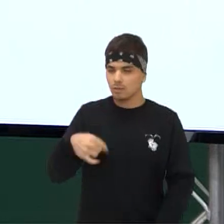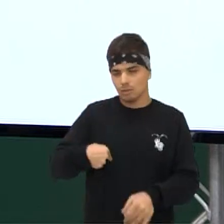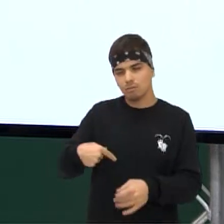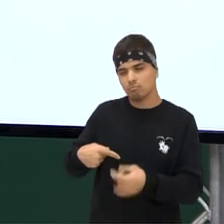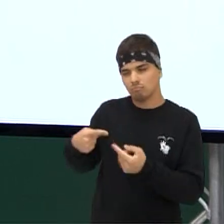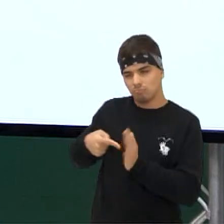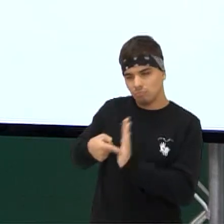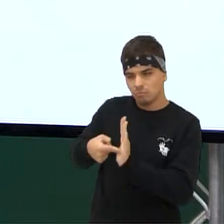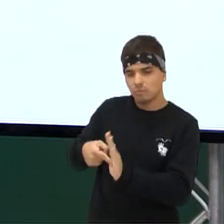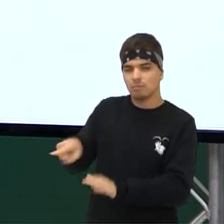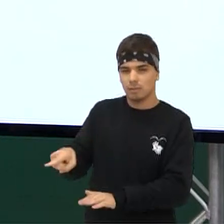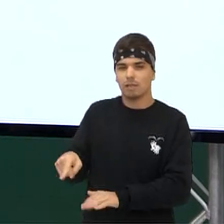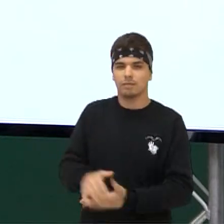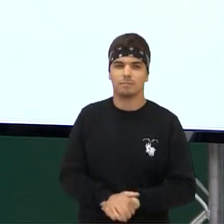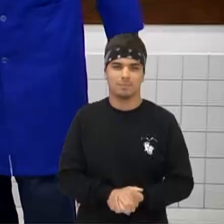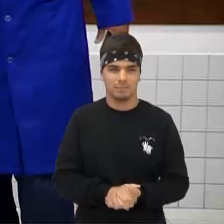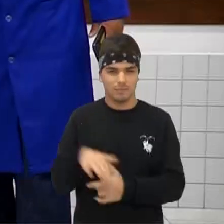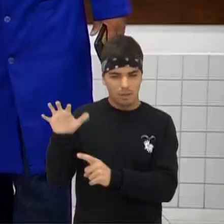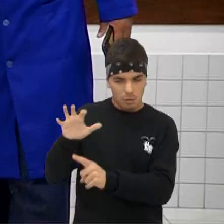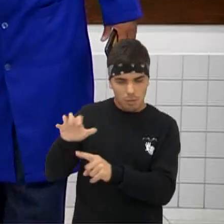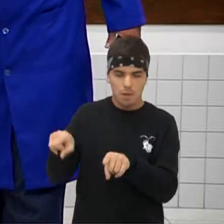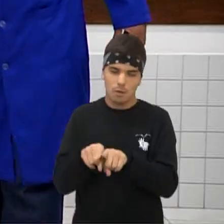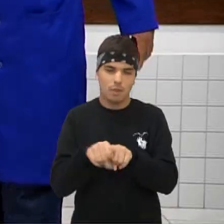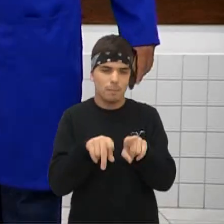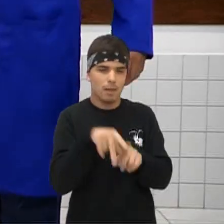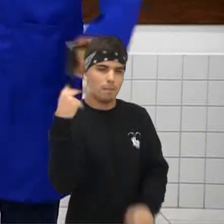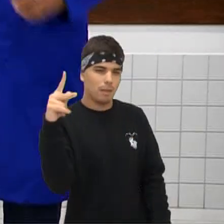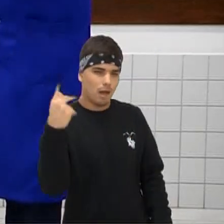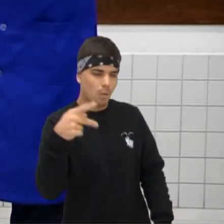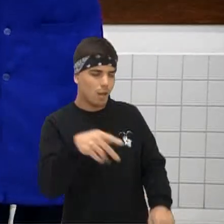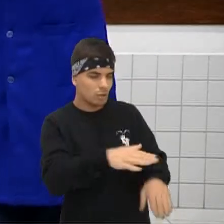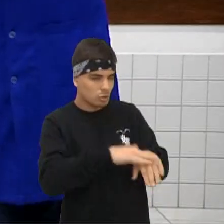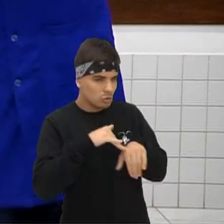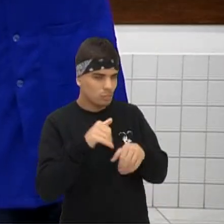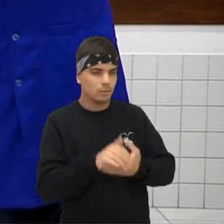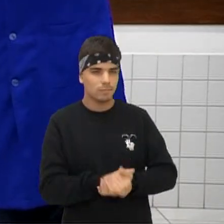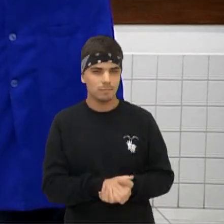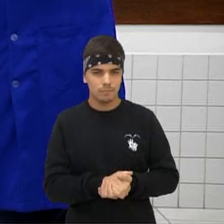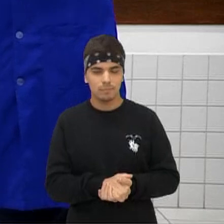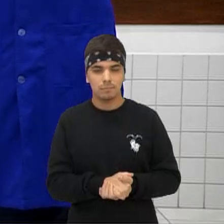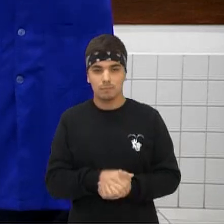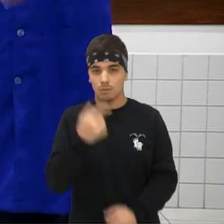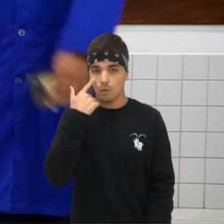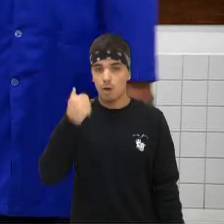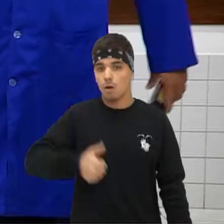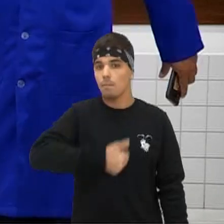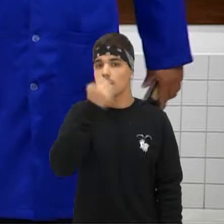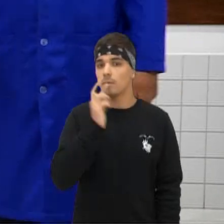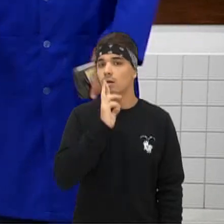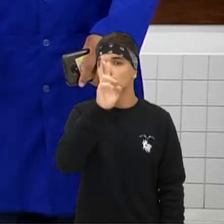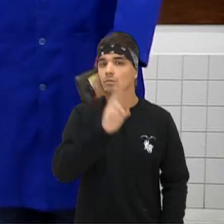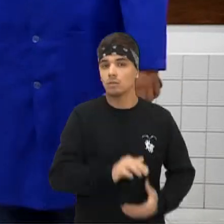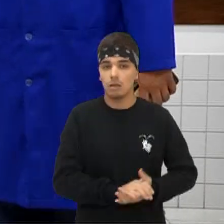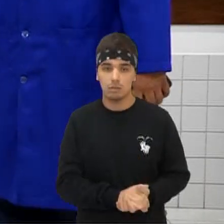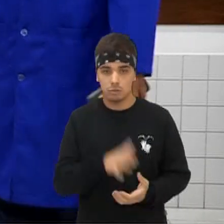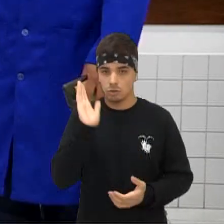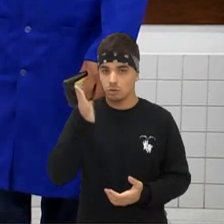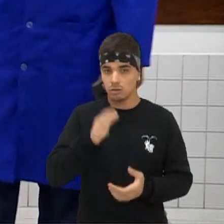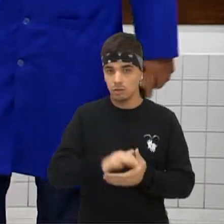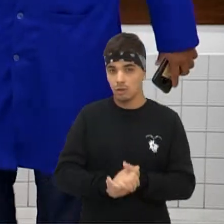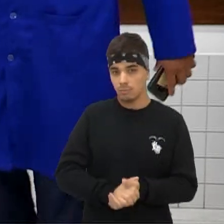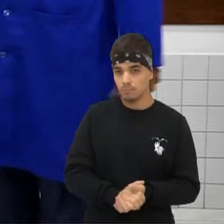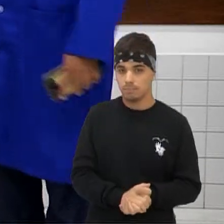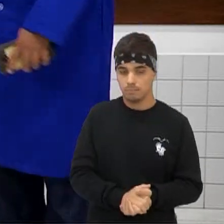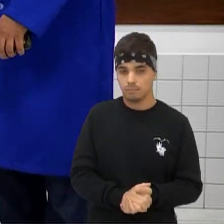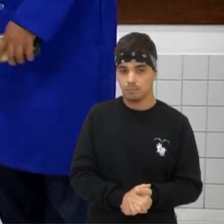pressãozinha, sabe? E eu servi piracuara também para aparecerem aí, né? Ó cara, temos os primeiros resultados aqui Meus